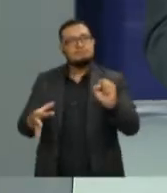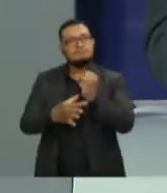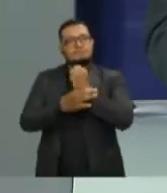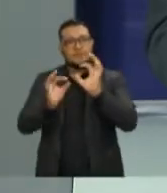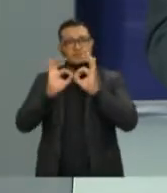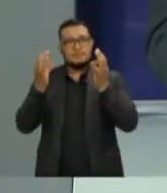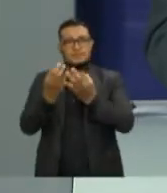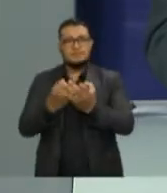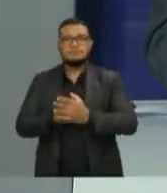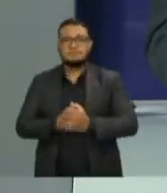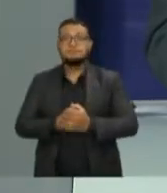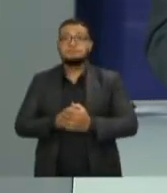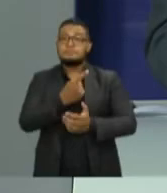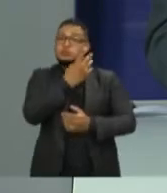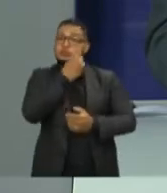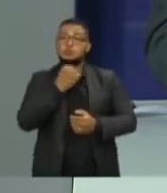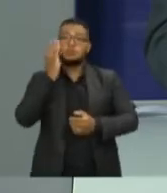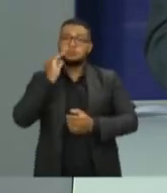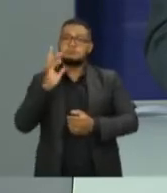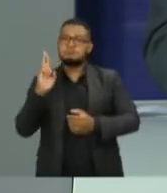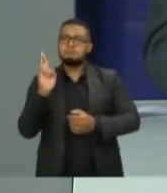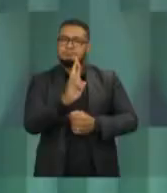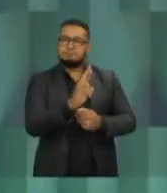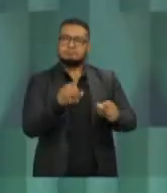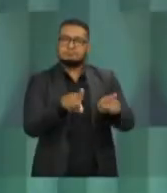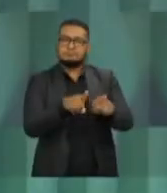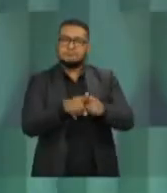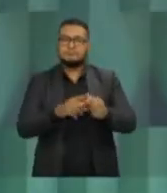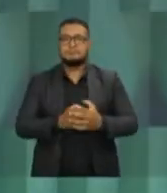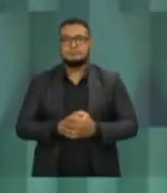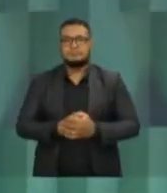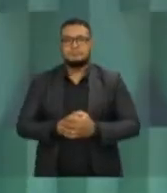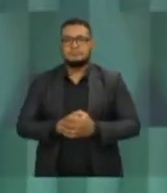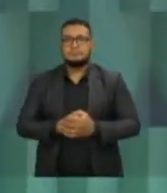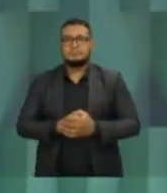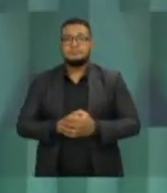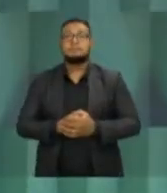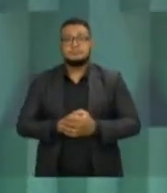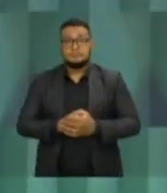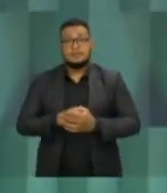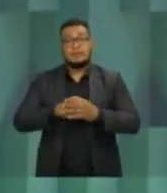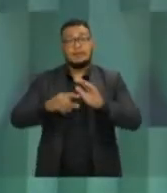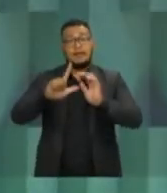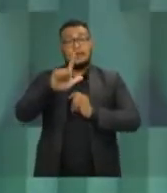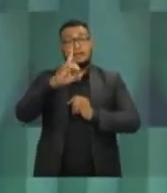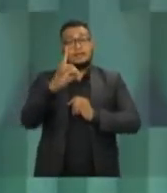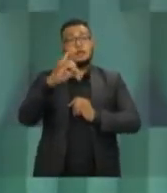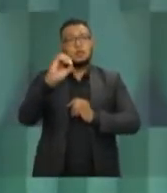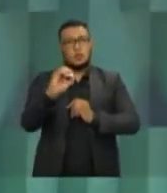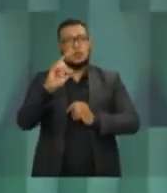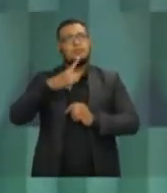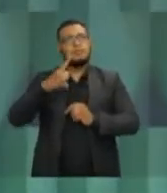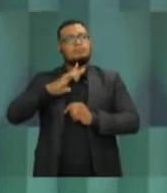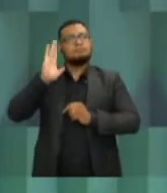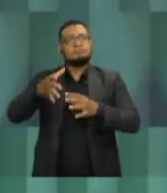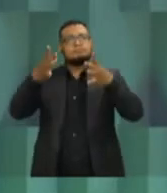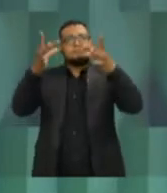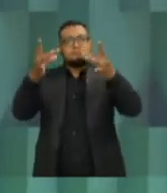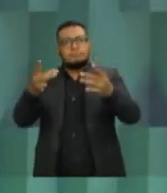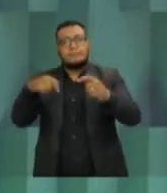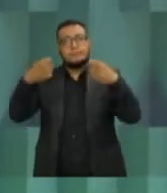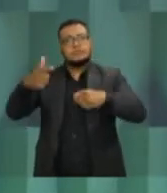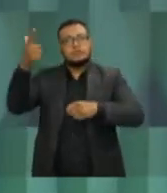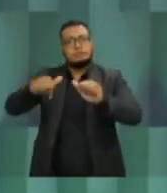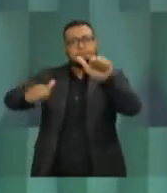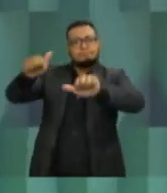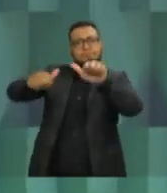Candidato João Coser, 45 segundos para a tréplica. A lei do plano diretor já prevê um período para ser reavaliada, isso faz parte de